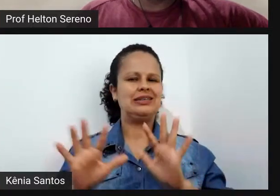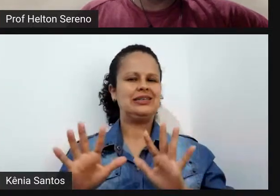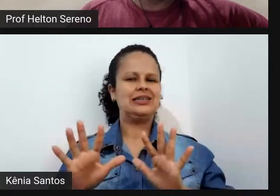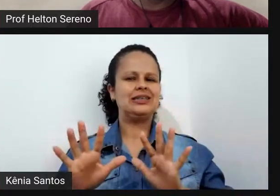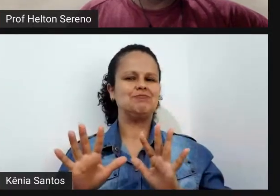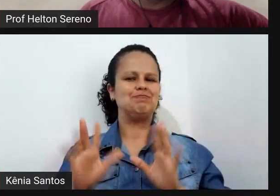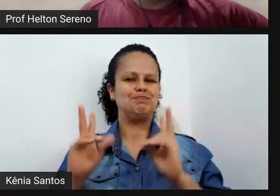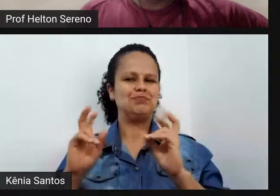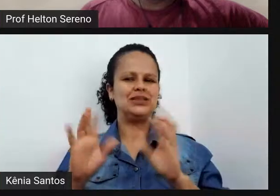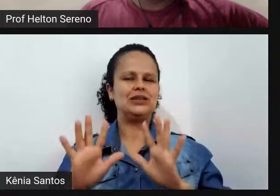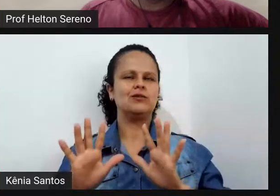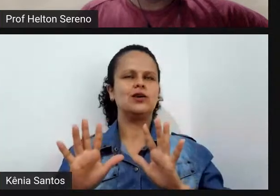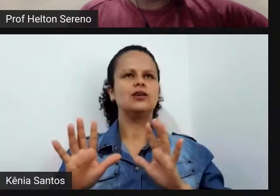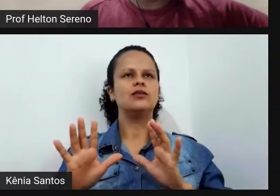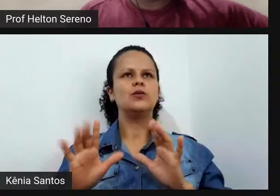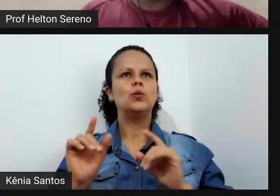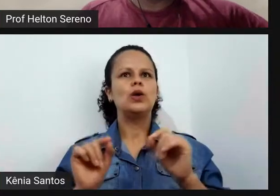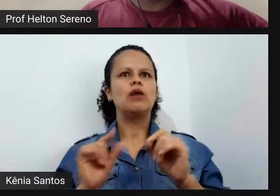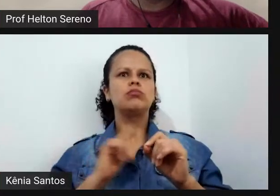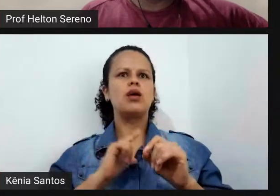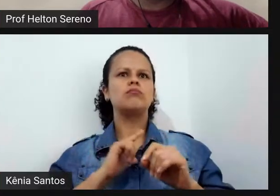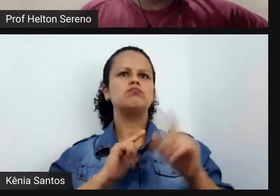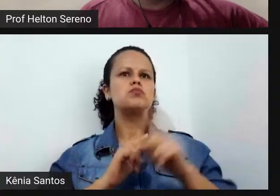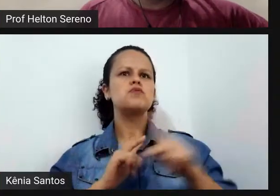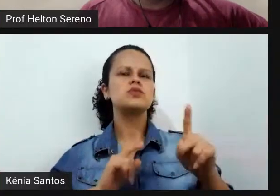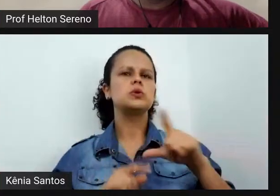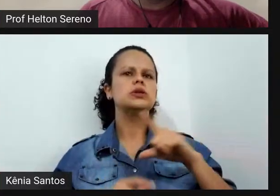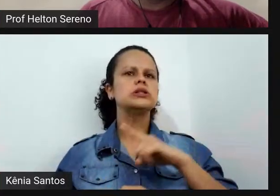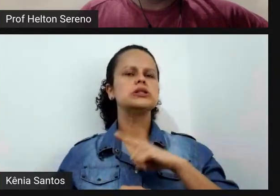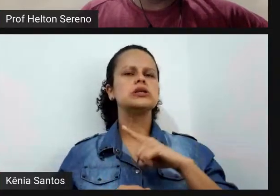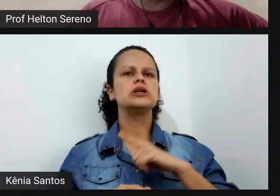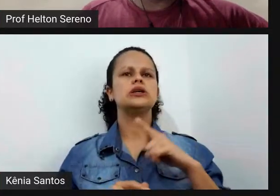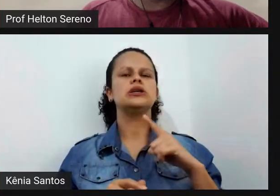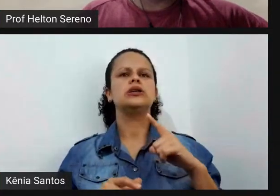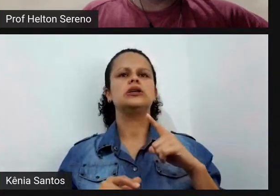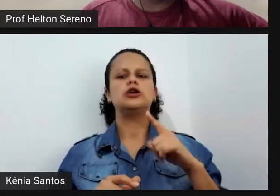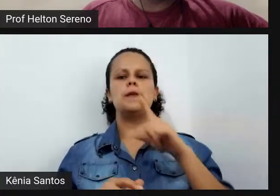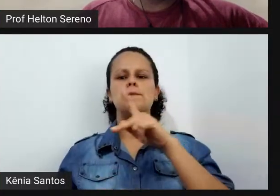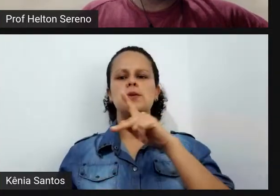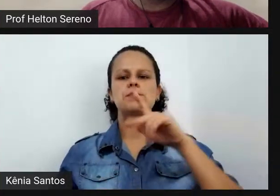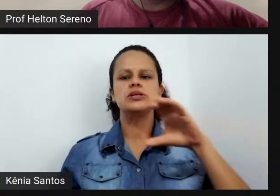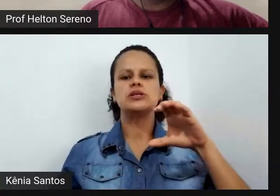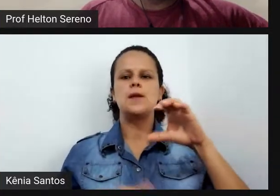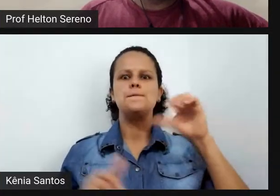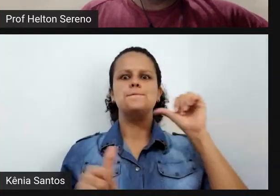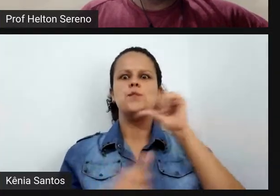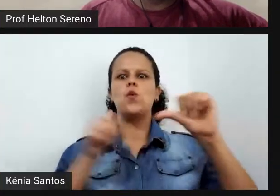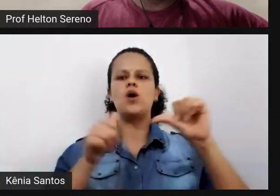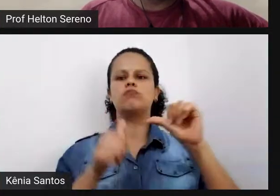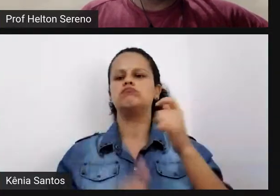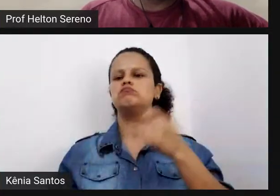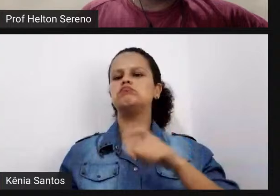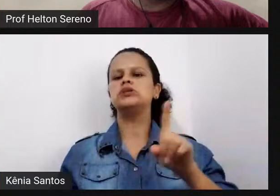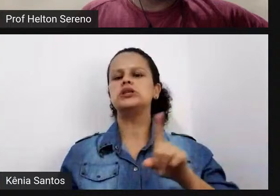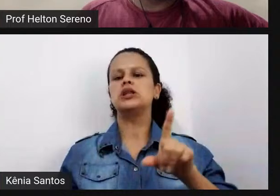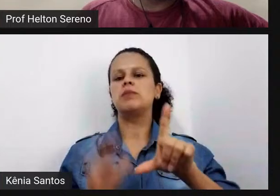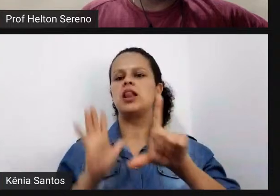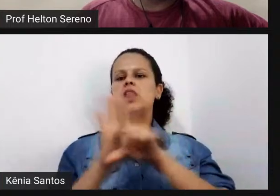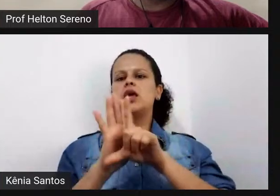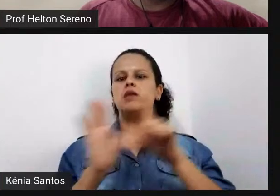mas de maneira que sem precisar de uma mudança no PPC sem precisar de uma nova legislação de uma